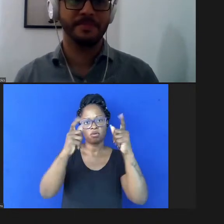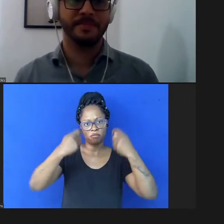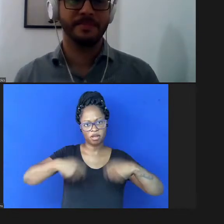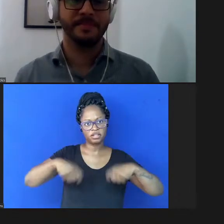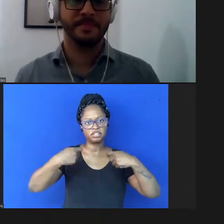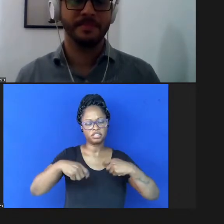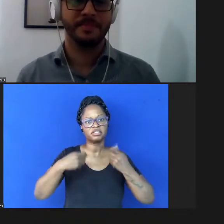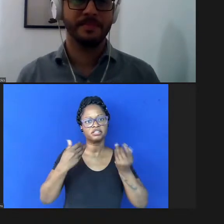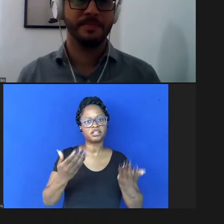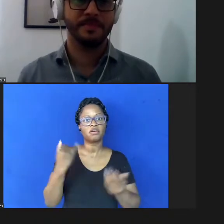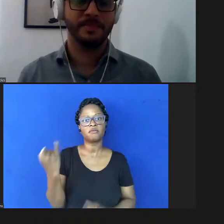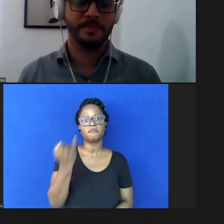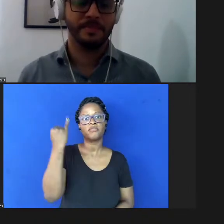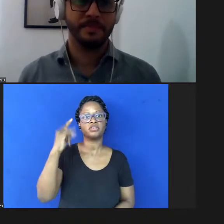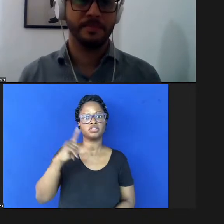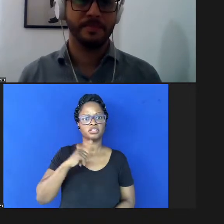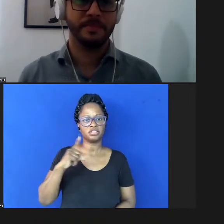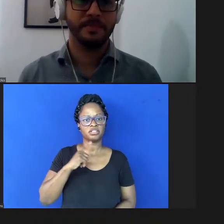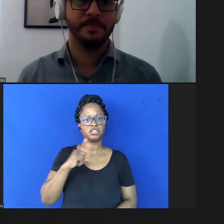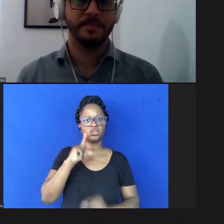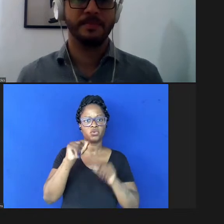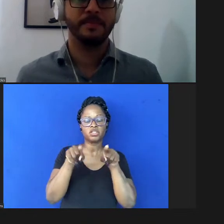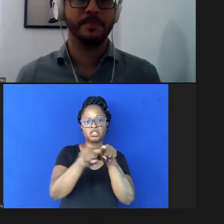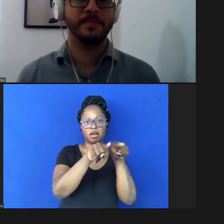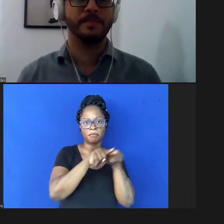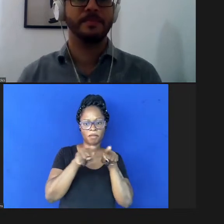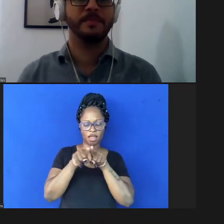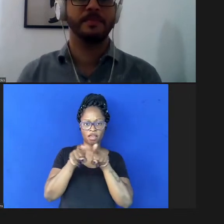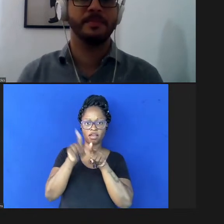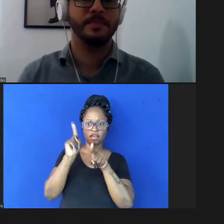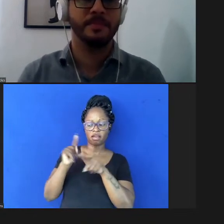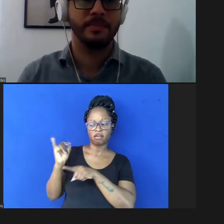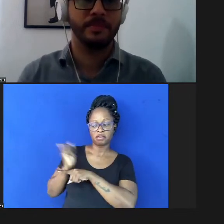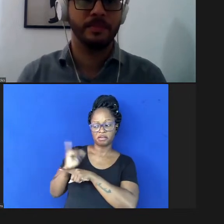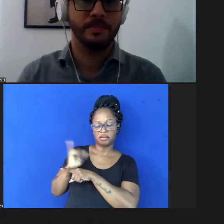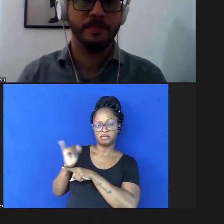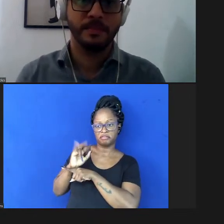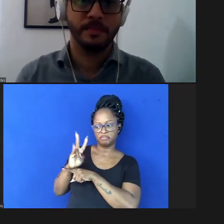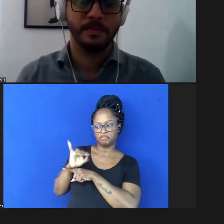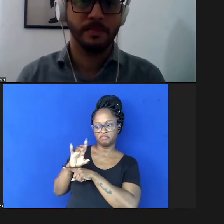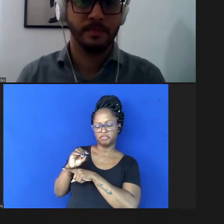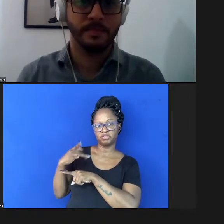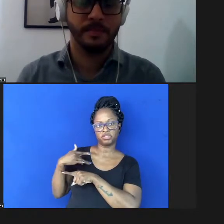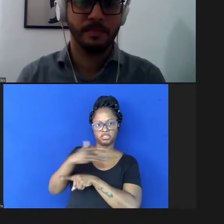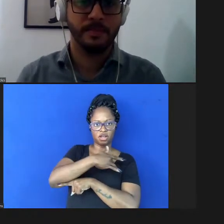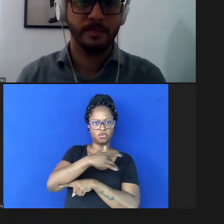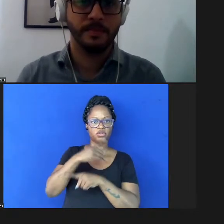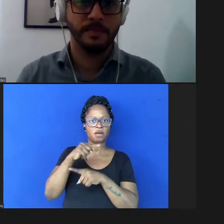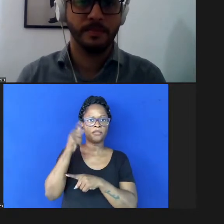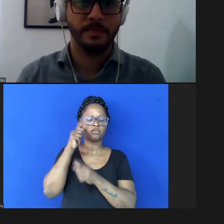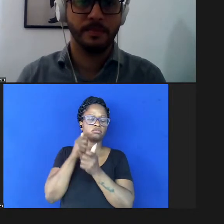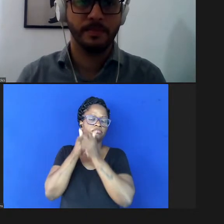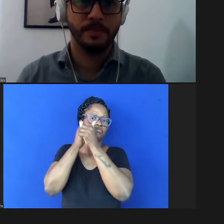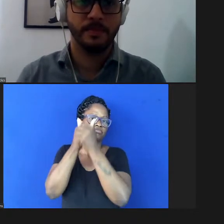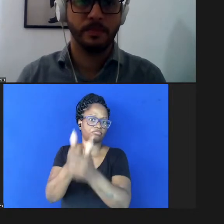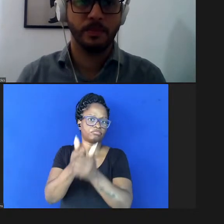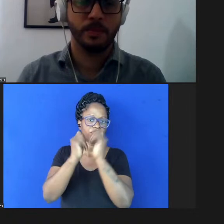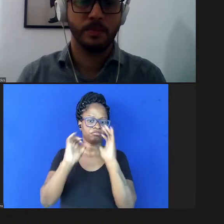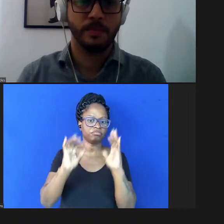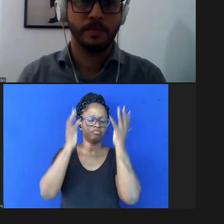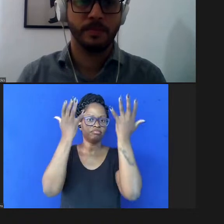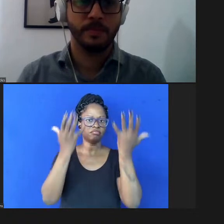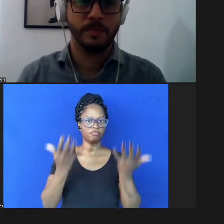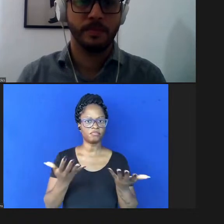importante que vocês estejam também acessando a Vídeo Saúde os canais para acompanharem esse evento e